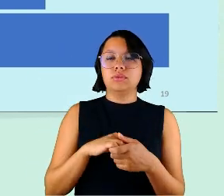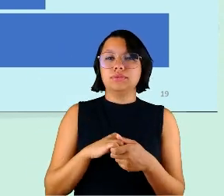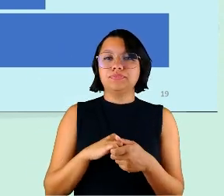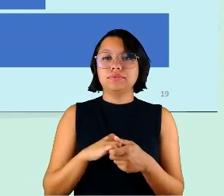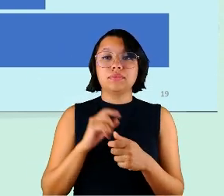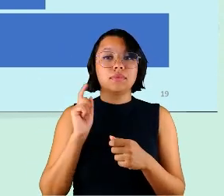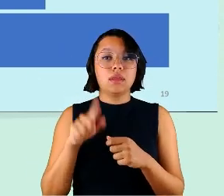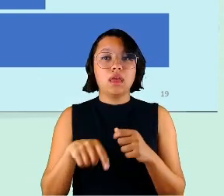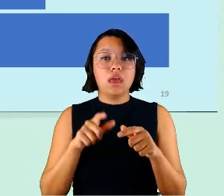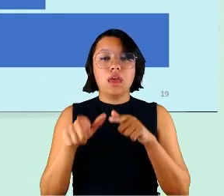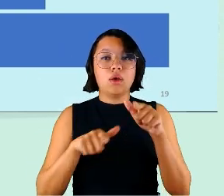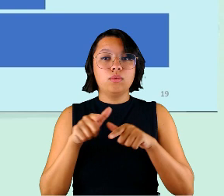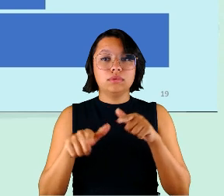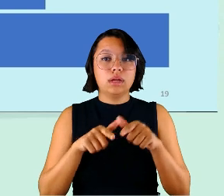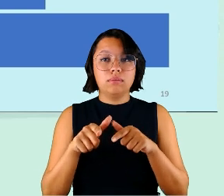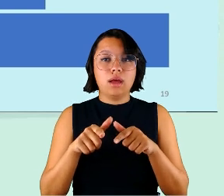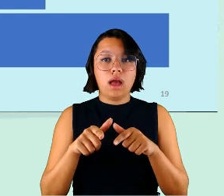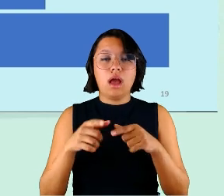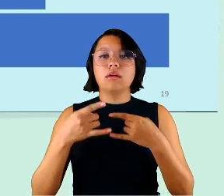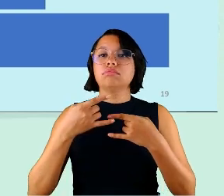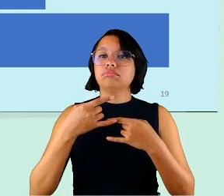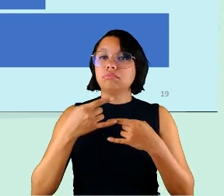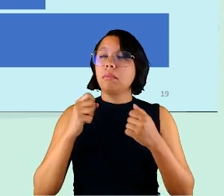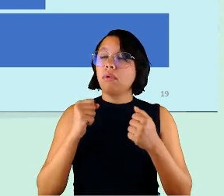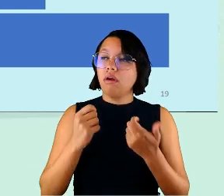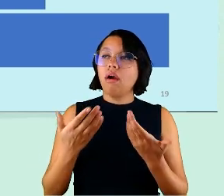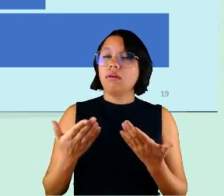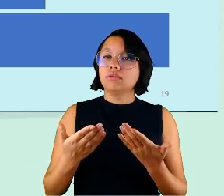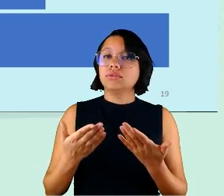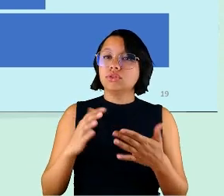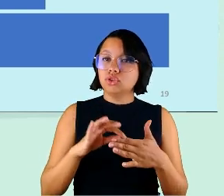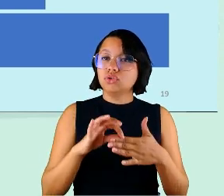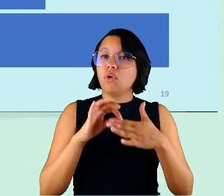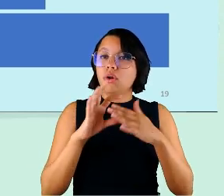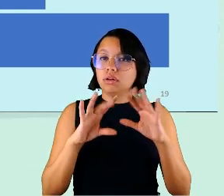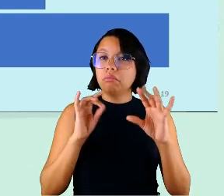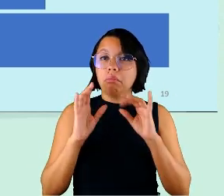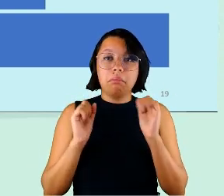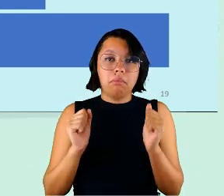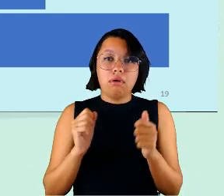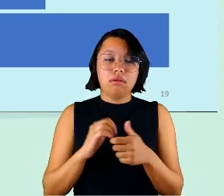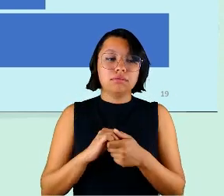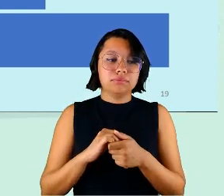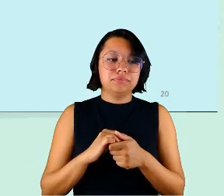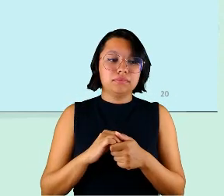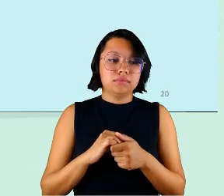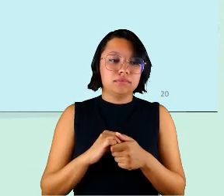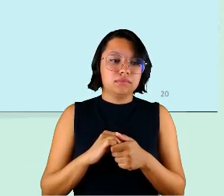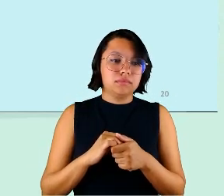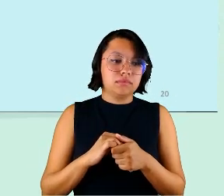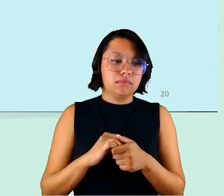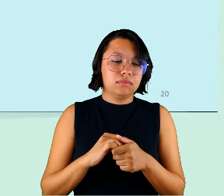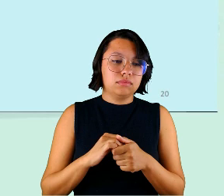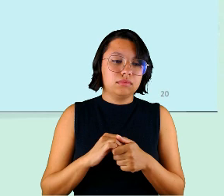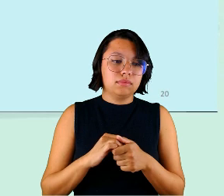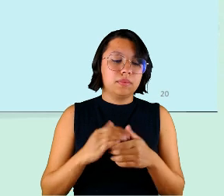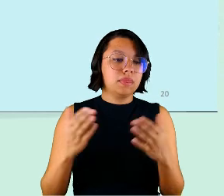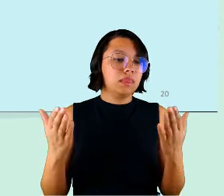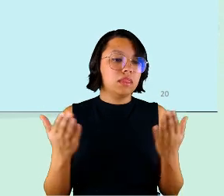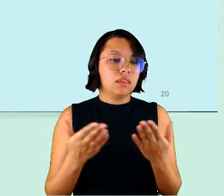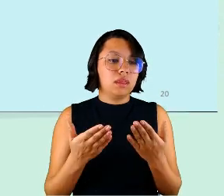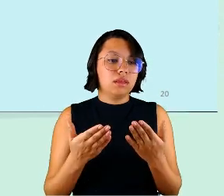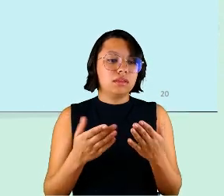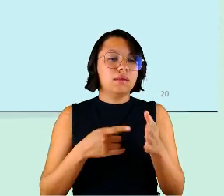é um trabalho que é teletrabalhável certo ele é elegível para o teletrabalho e aqui né se